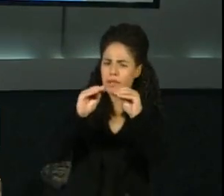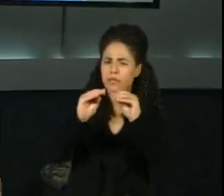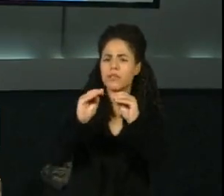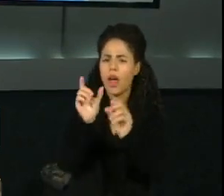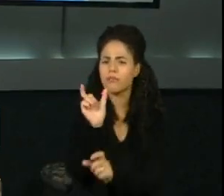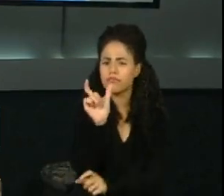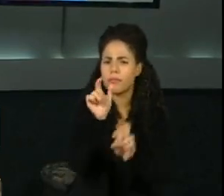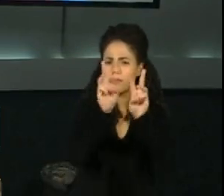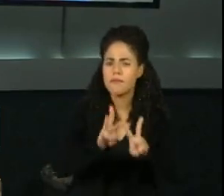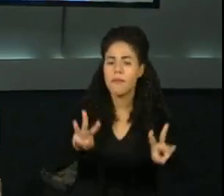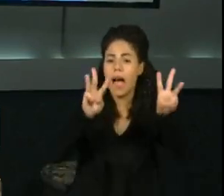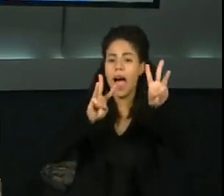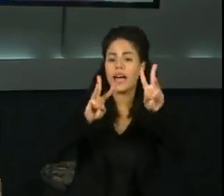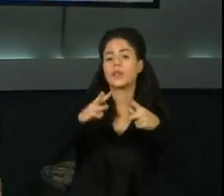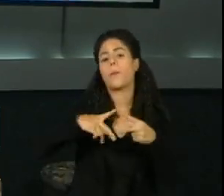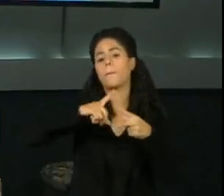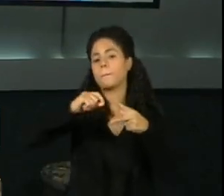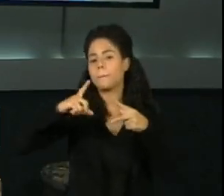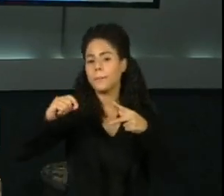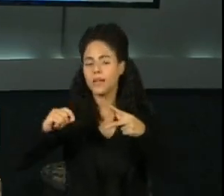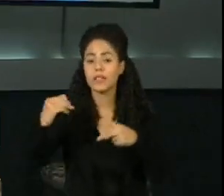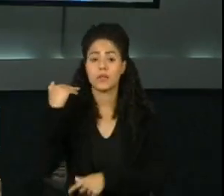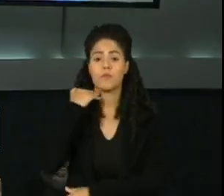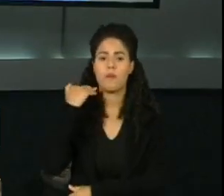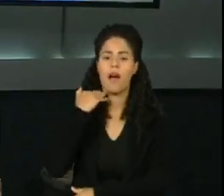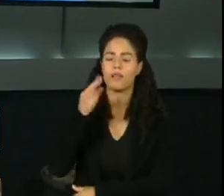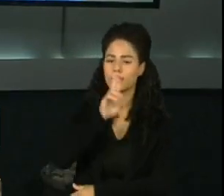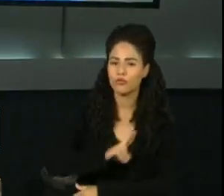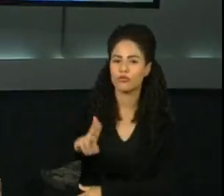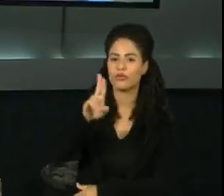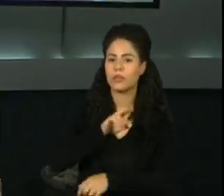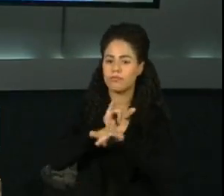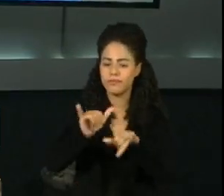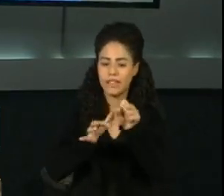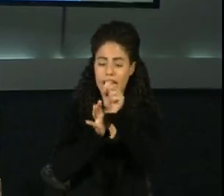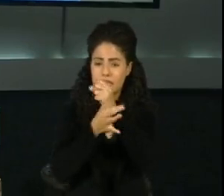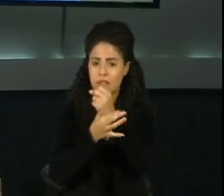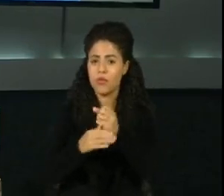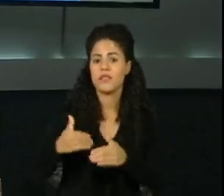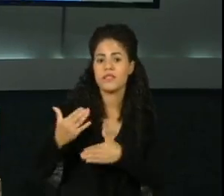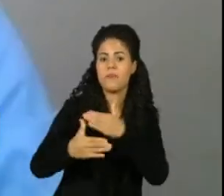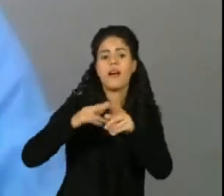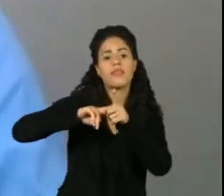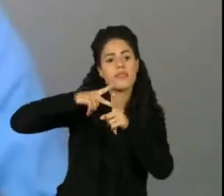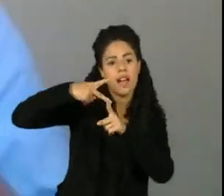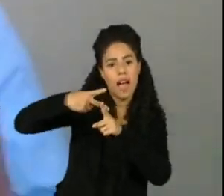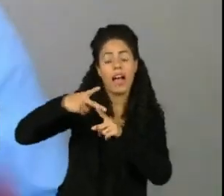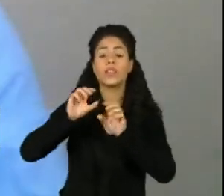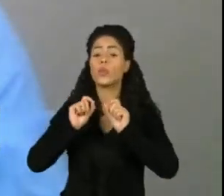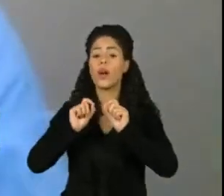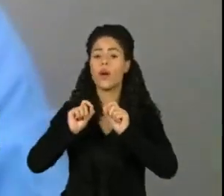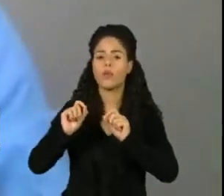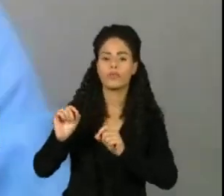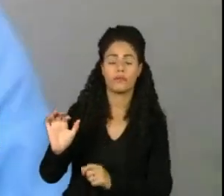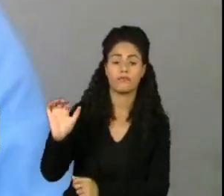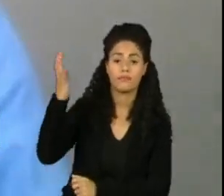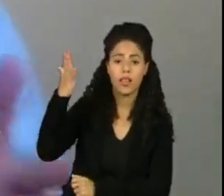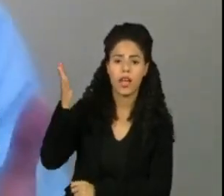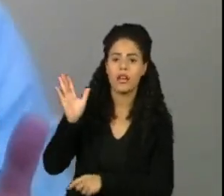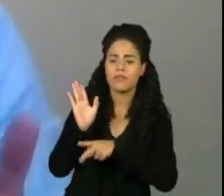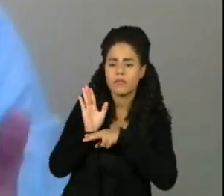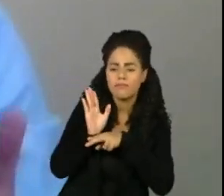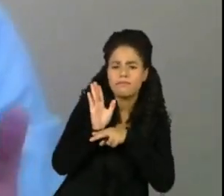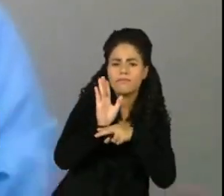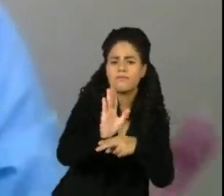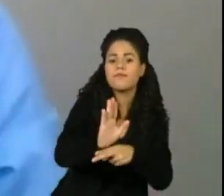hoje os aplicativos estão constantemente, os bancos, constantemente aumentando a segurança exatamente por conta das fraudes. Então, você pode deixar um